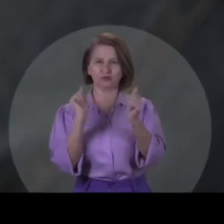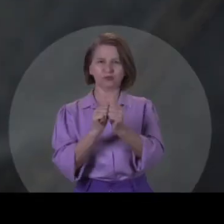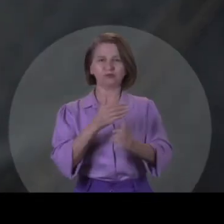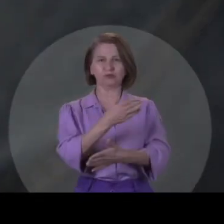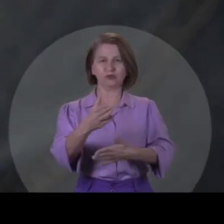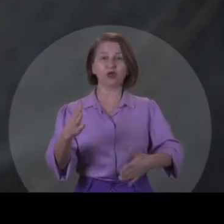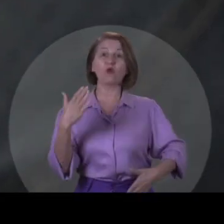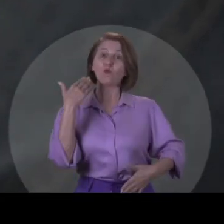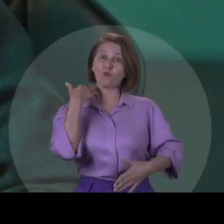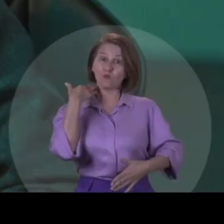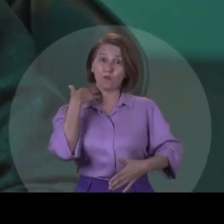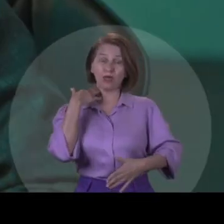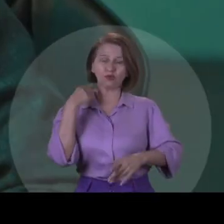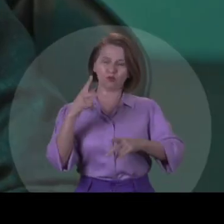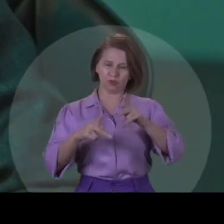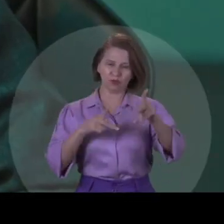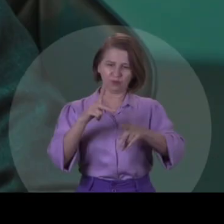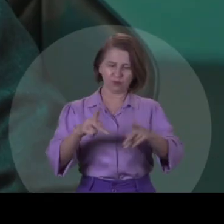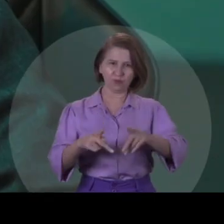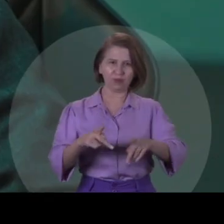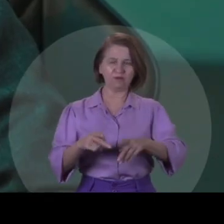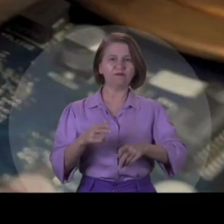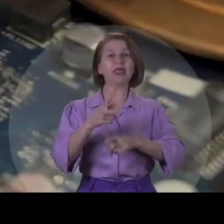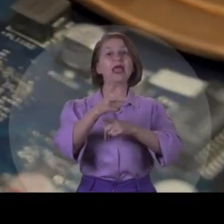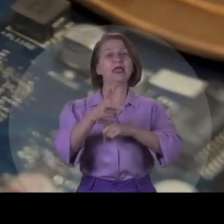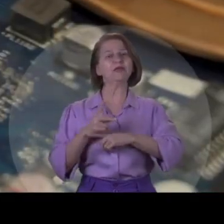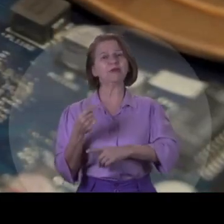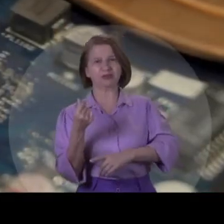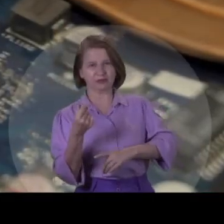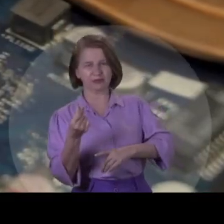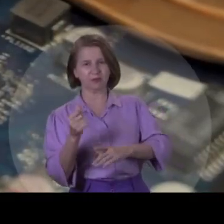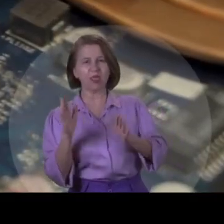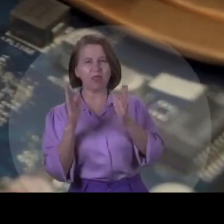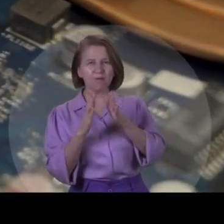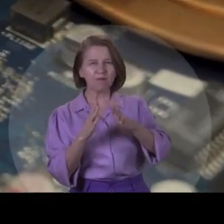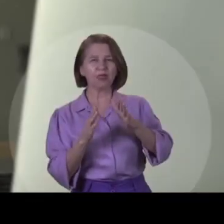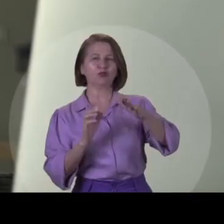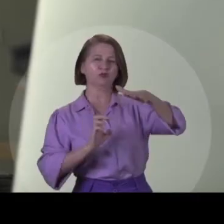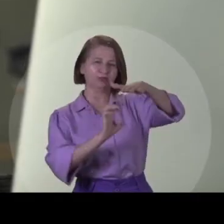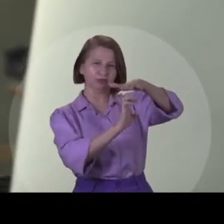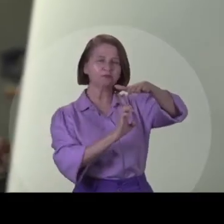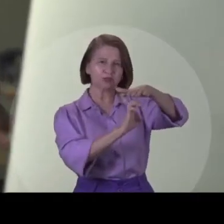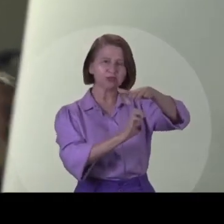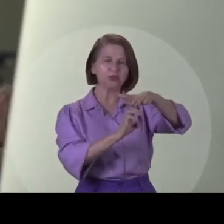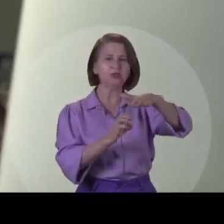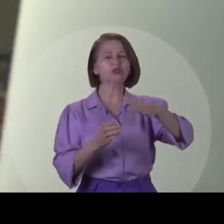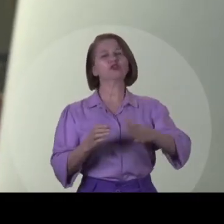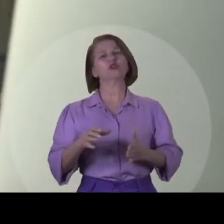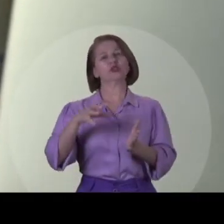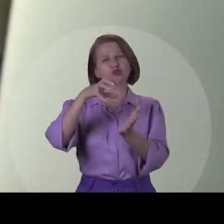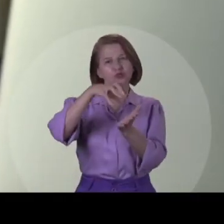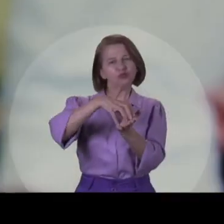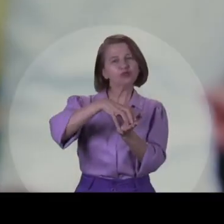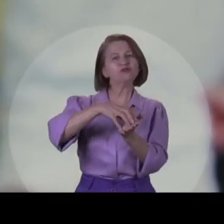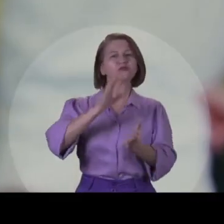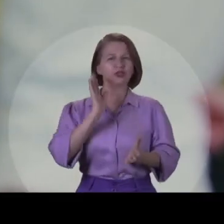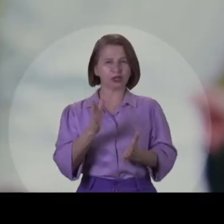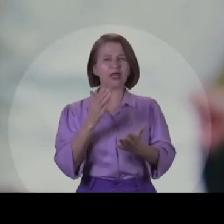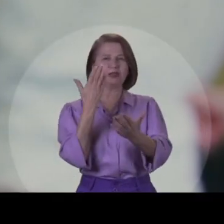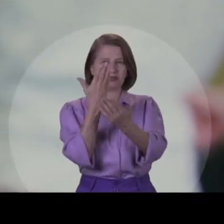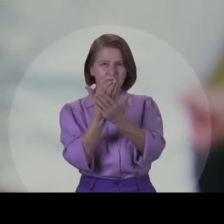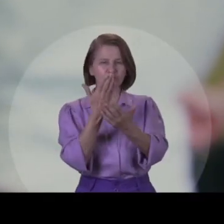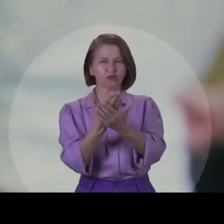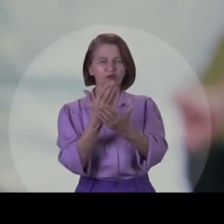E o Banco Popular vai ter uma linha de crédito especial para microfinanciamento de jovens que passarem pelas formações do